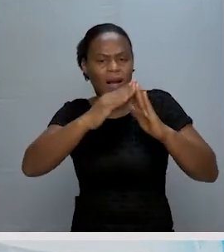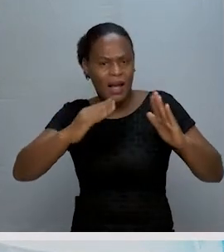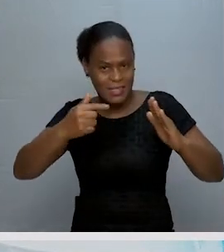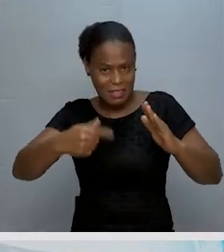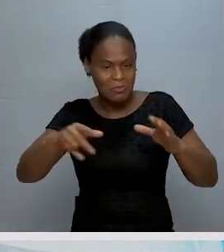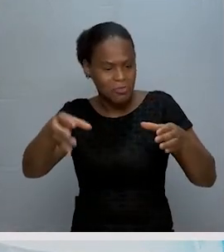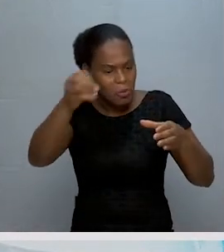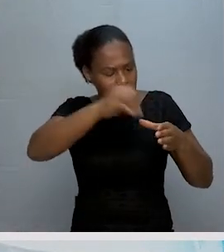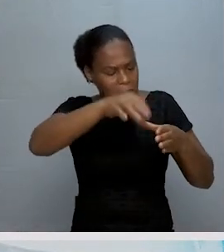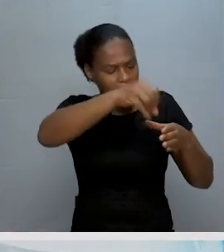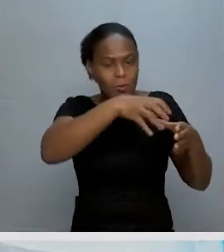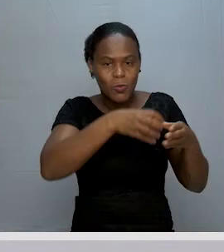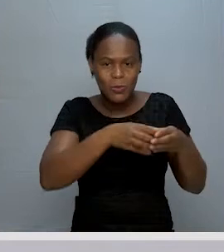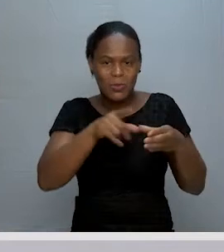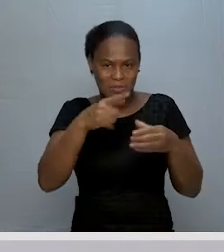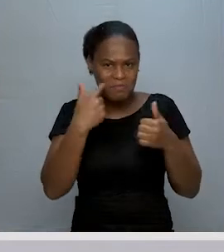Está certo, meninos e meninas?